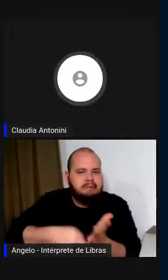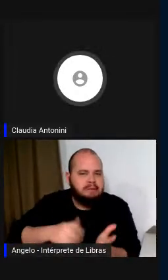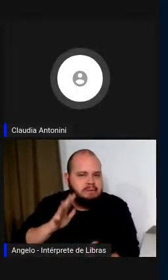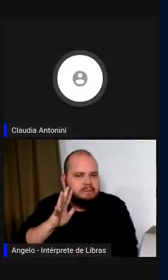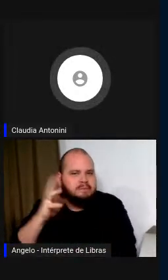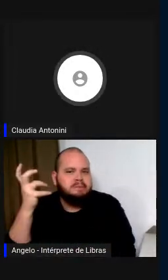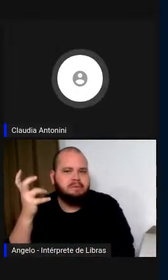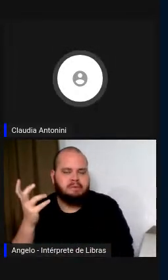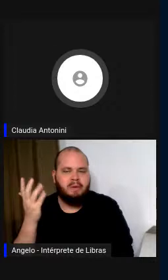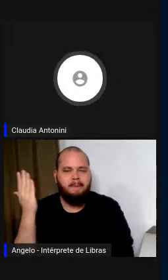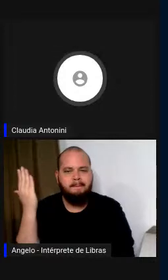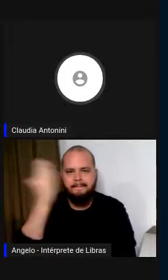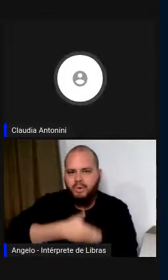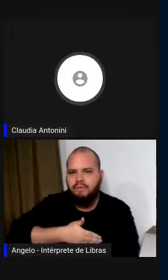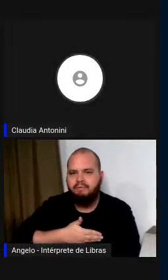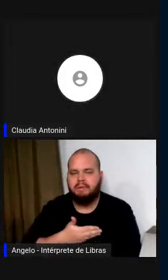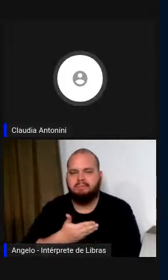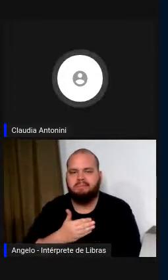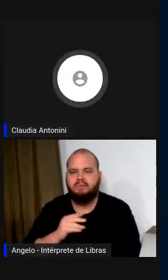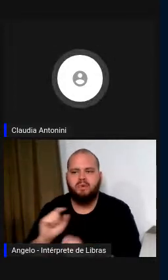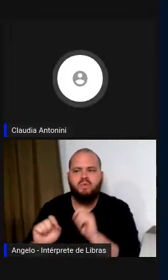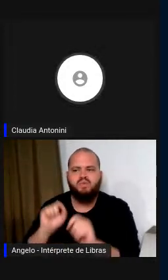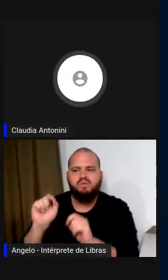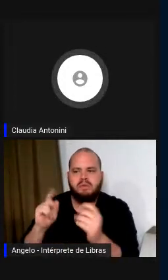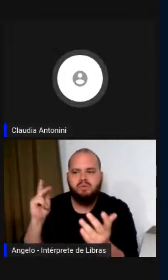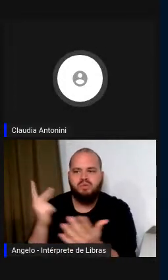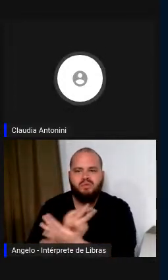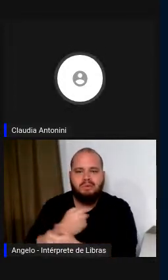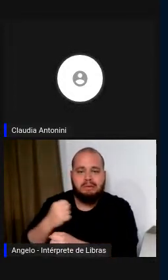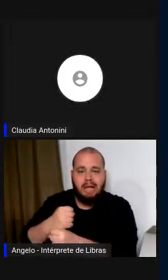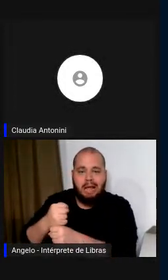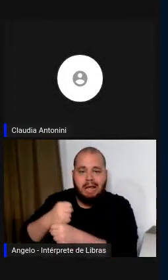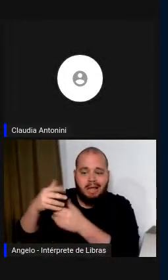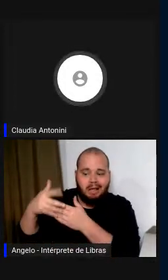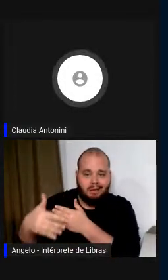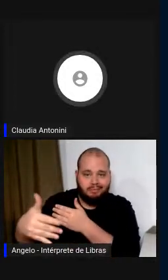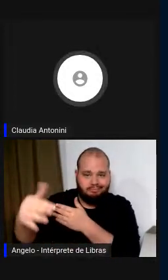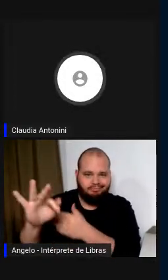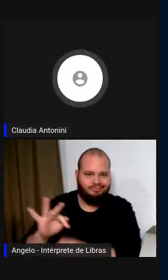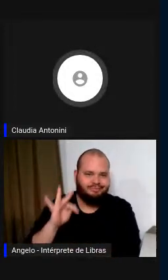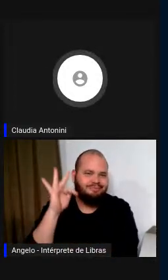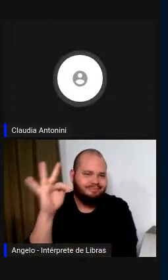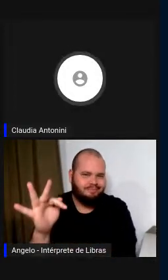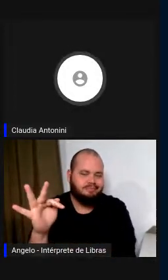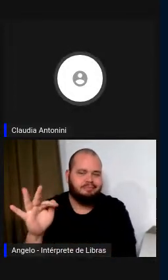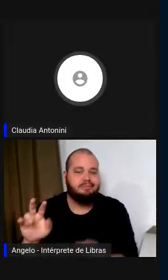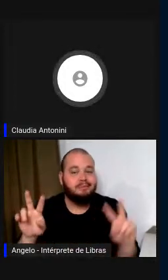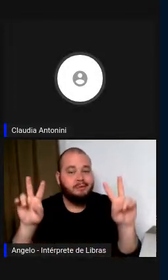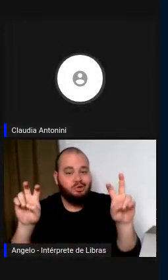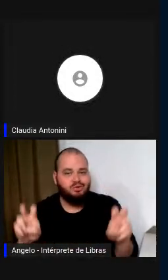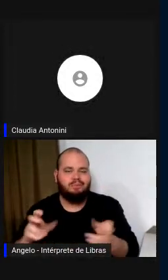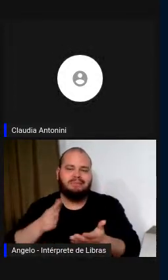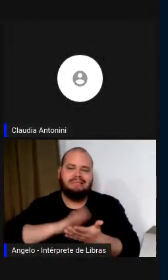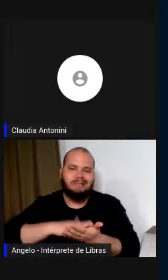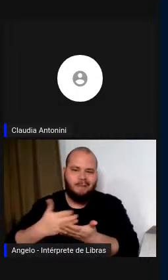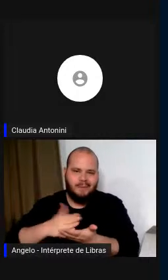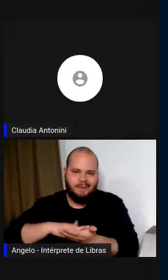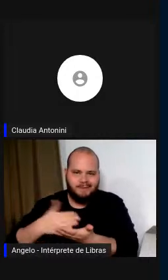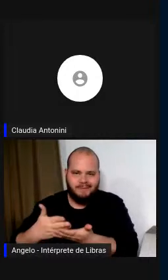sobre o que acontecerá nos anos futuros, no que se refere à interpretação.